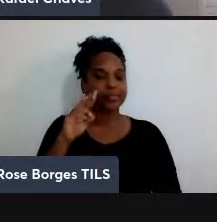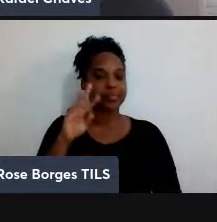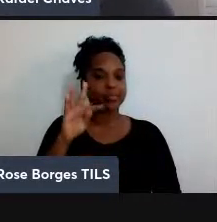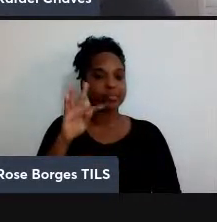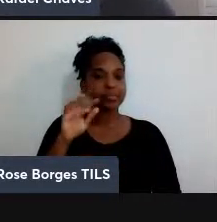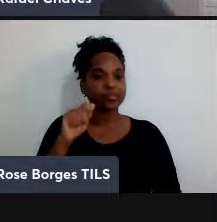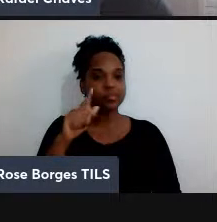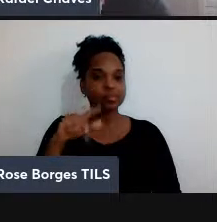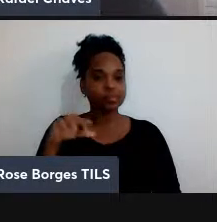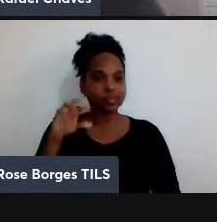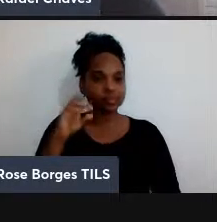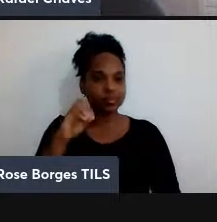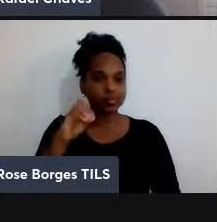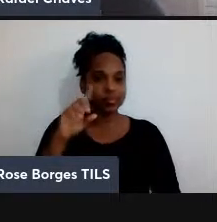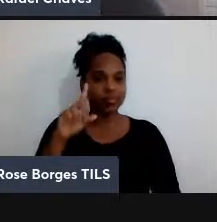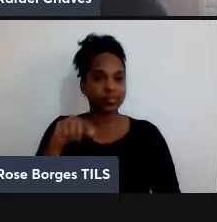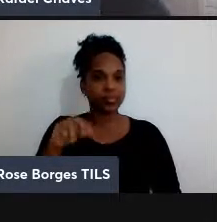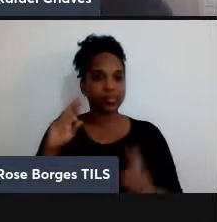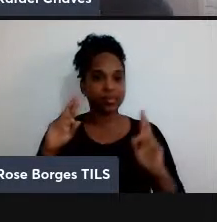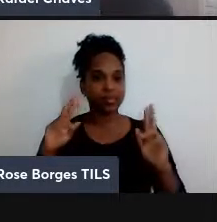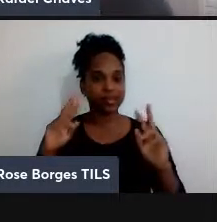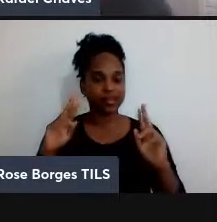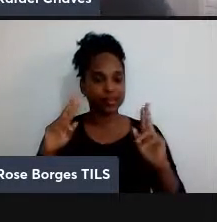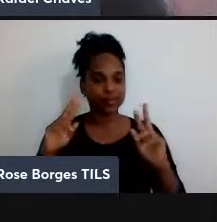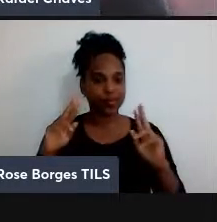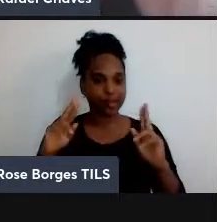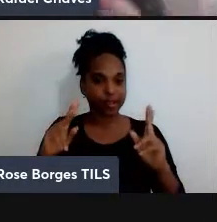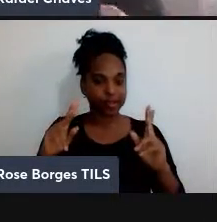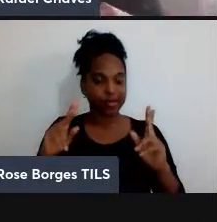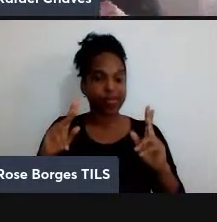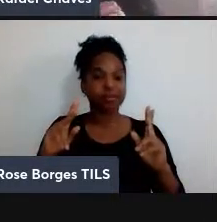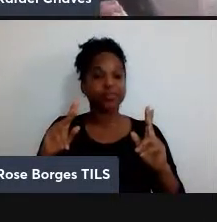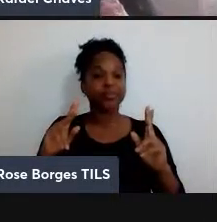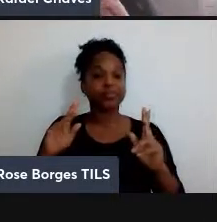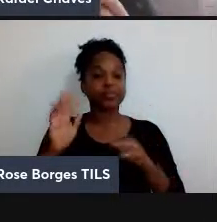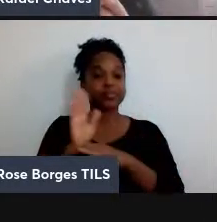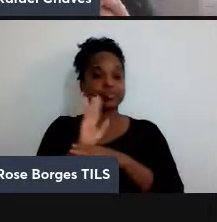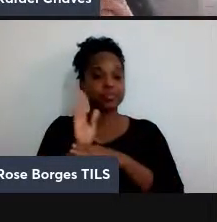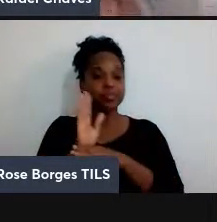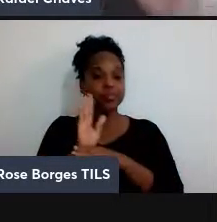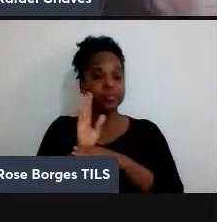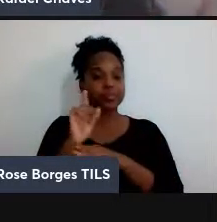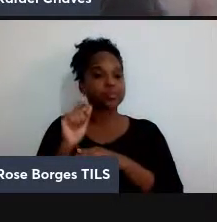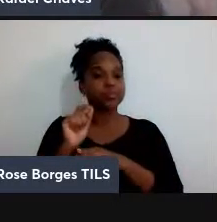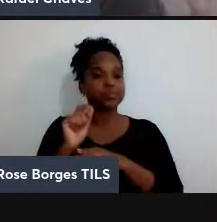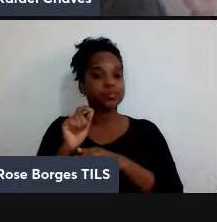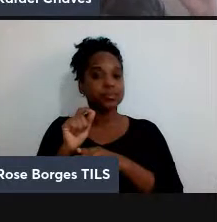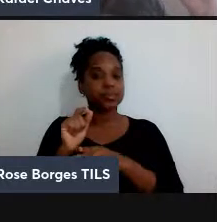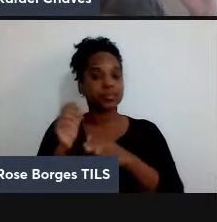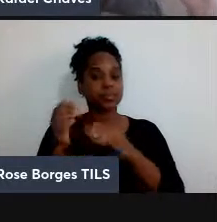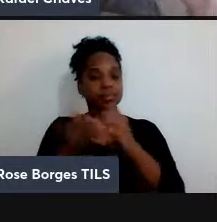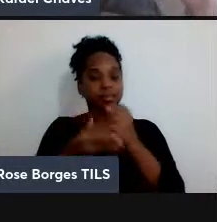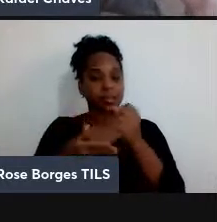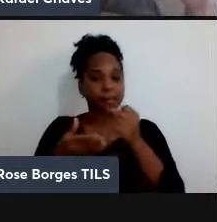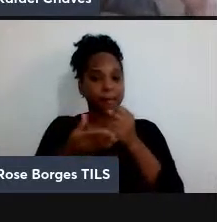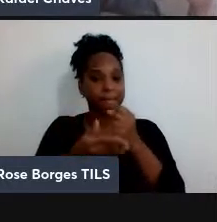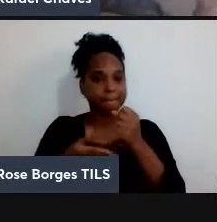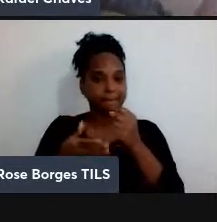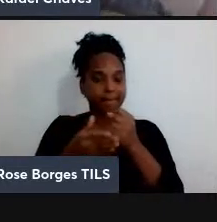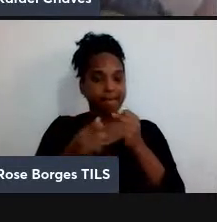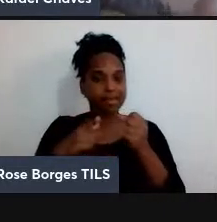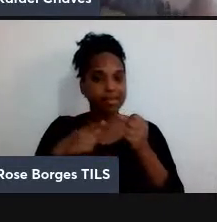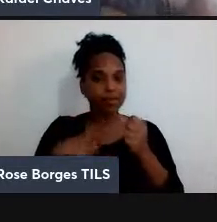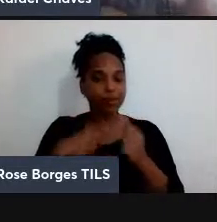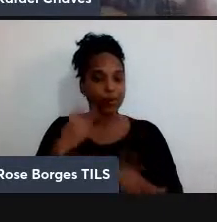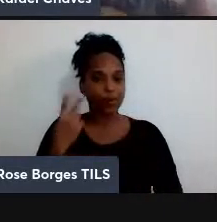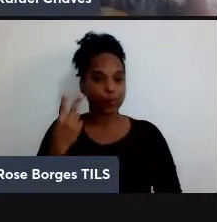daquela teleportação lá do Star Trek, né? Então, o problema básico é o seguinte. Eu tenho dois... Eu tenho